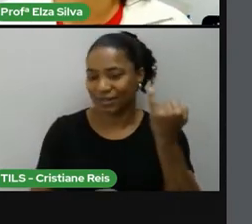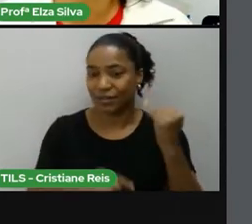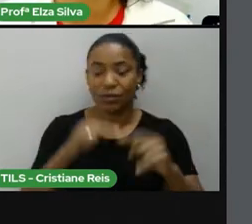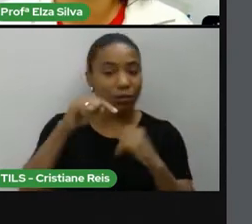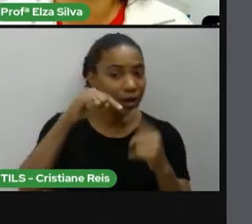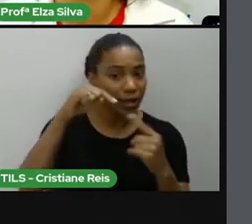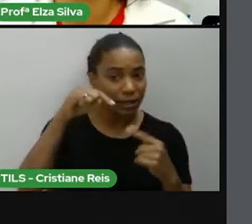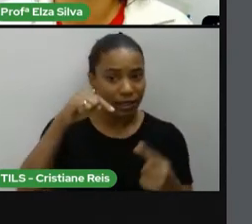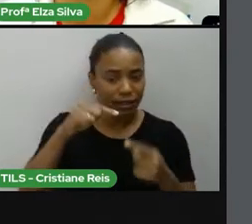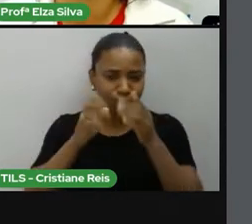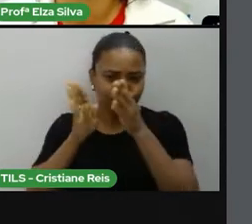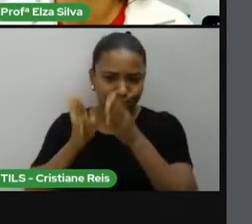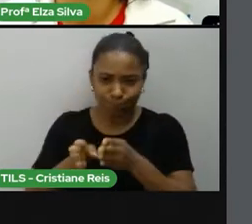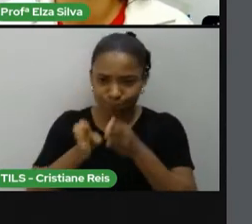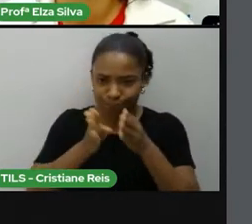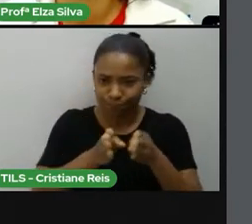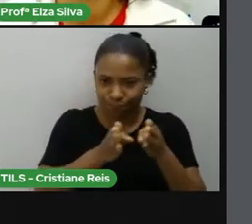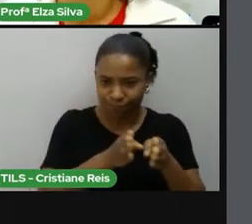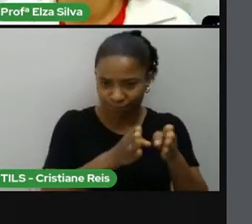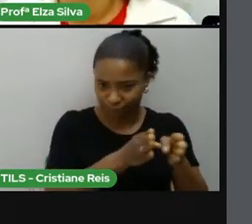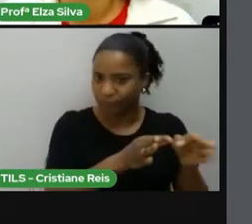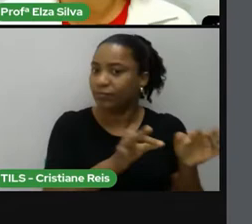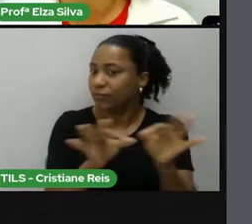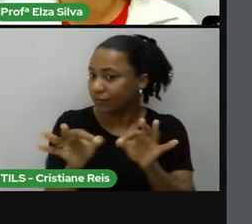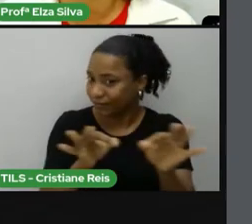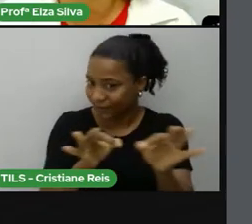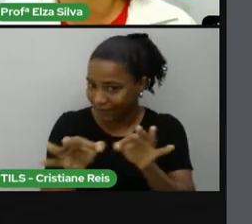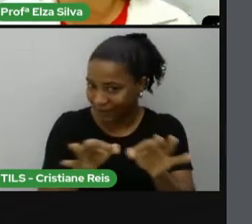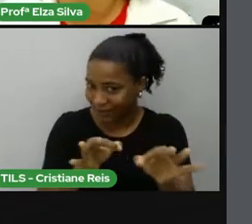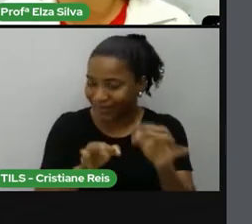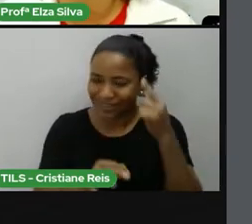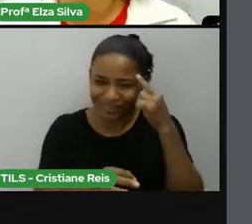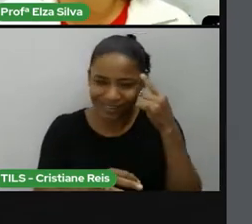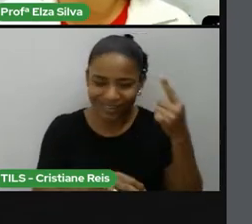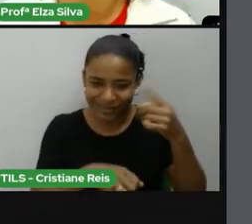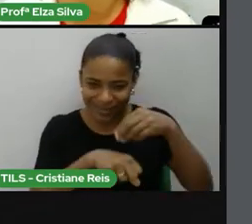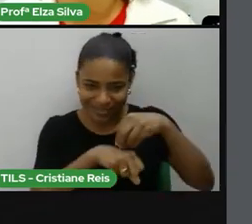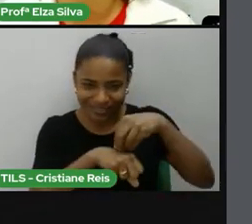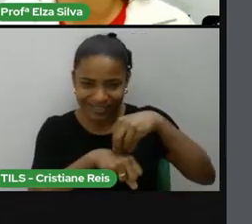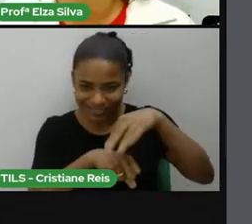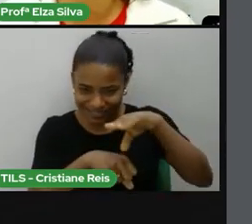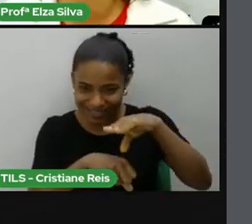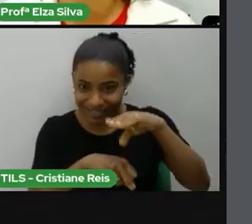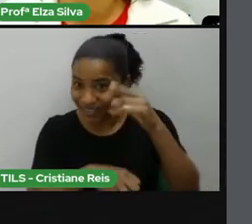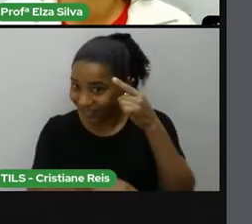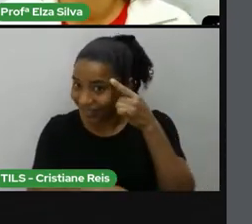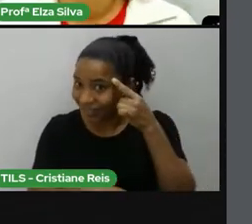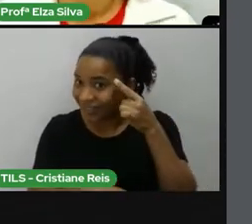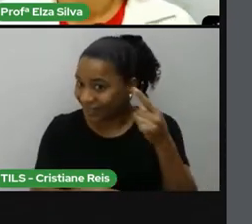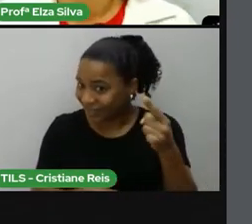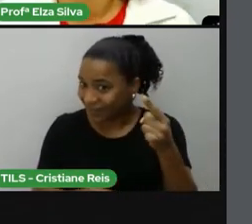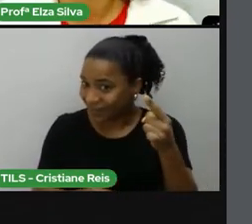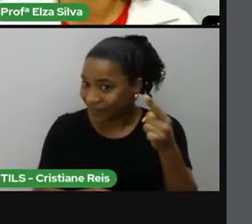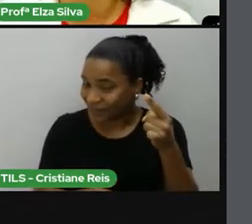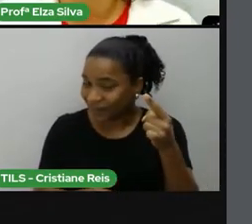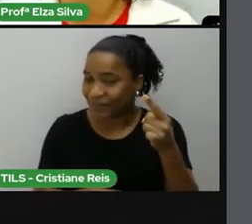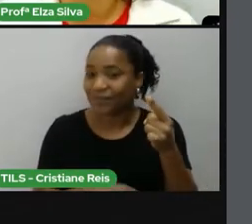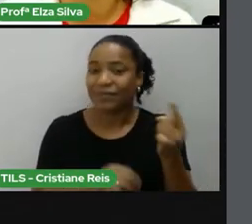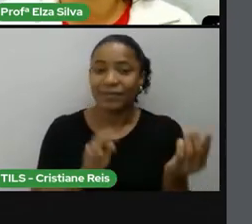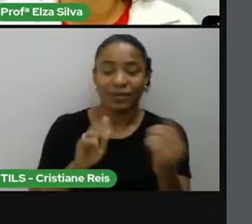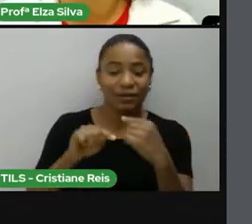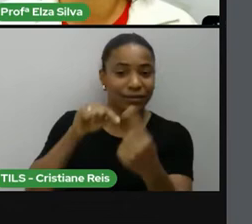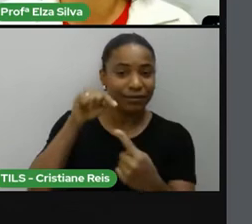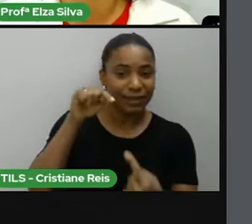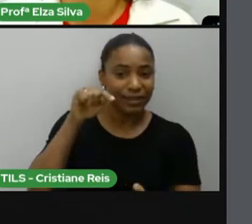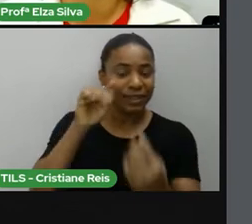caderno organizado. Lembra das dicas que eu dei na aula anterior? Coloque lá no seu